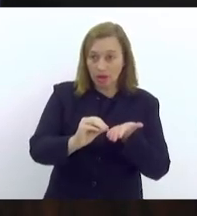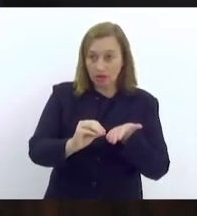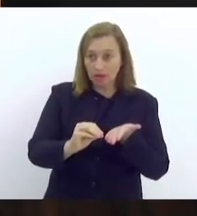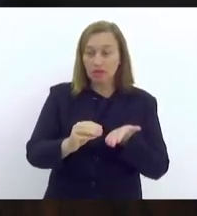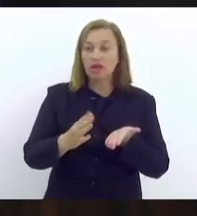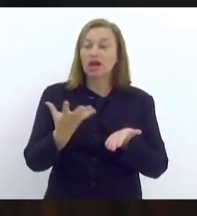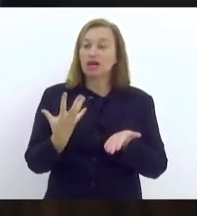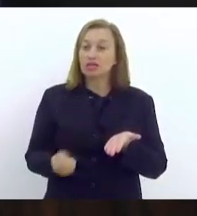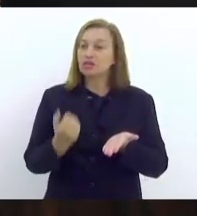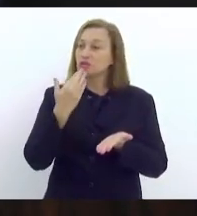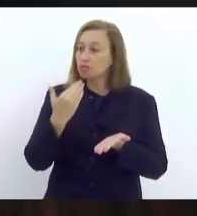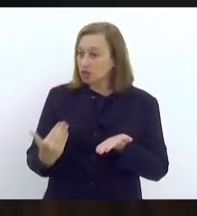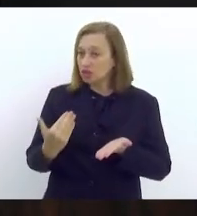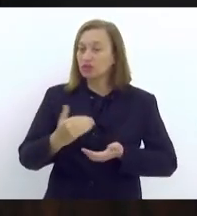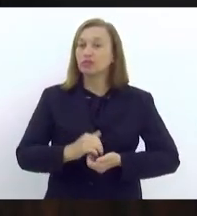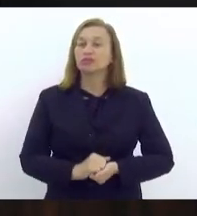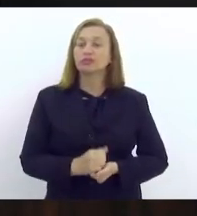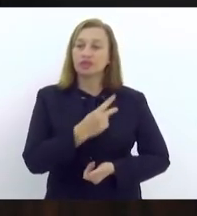defere o pedido de vossa excelência.